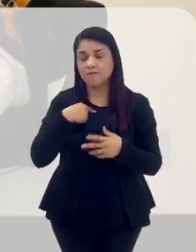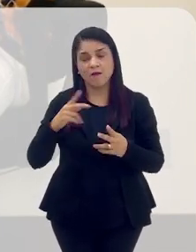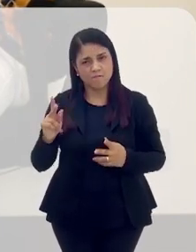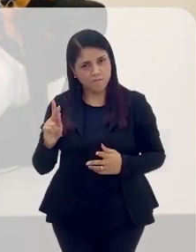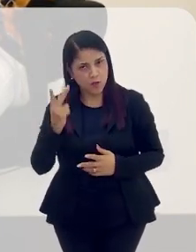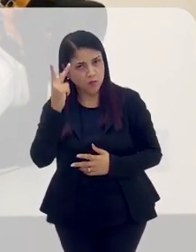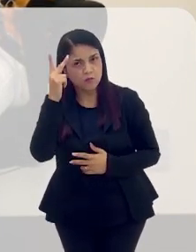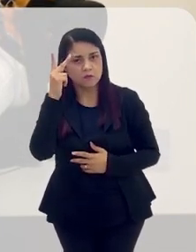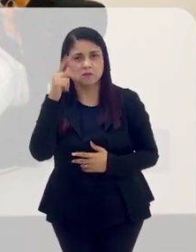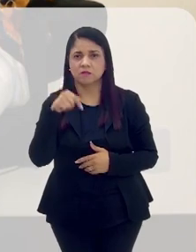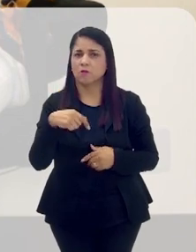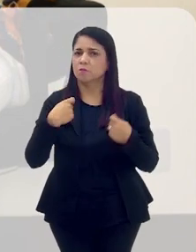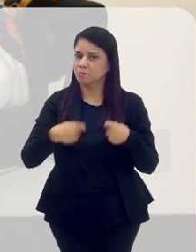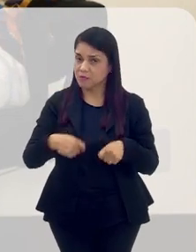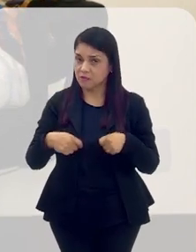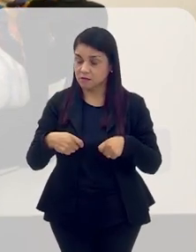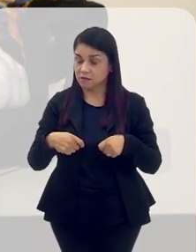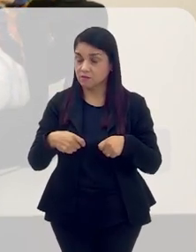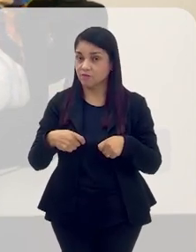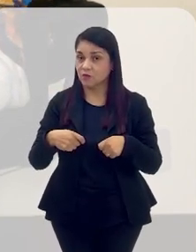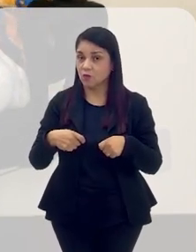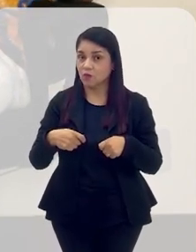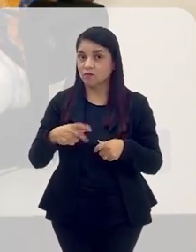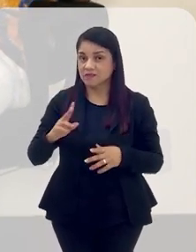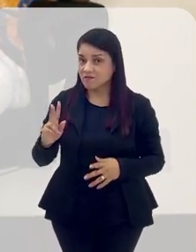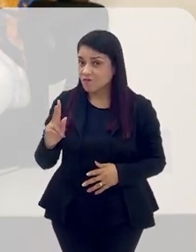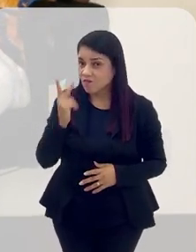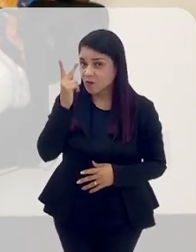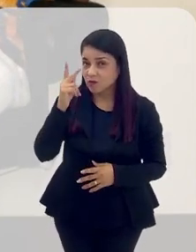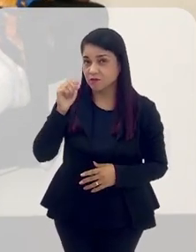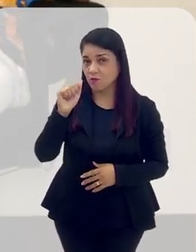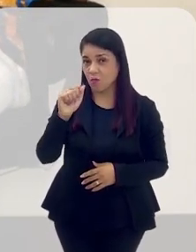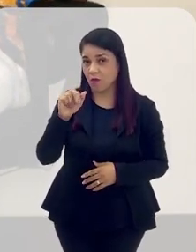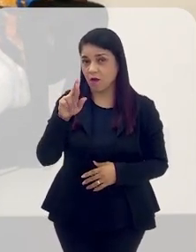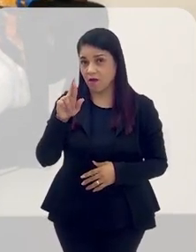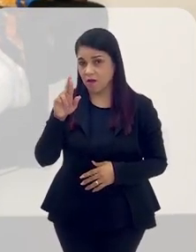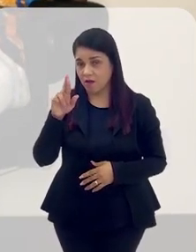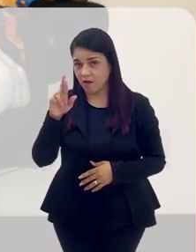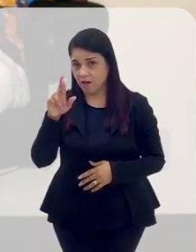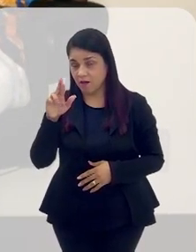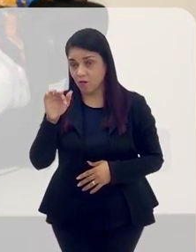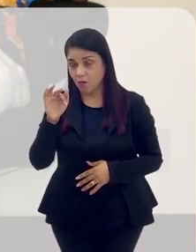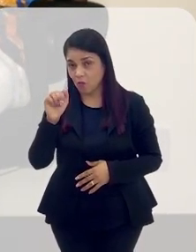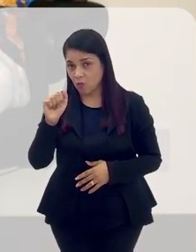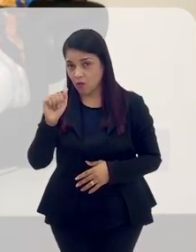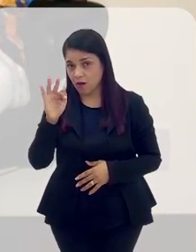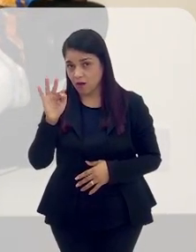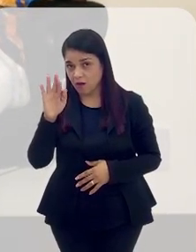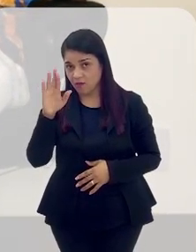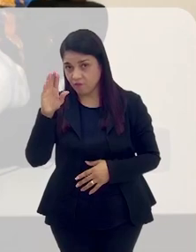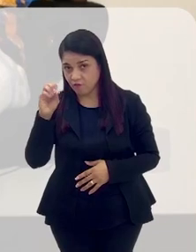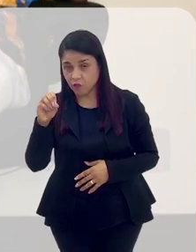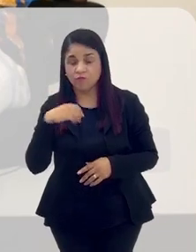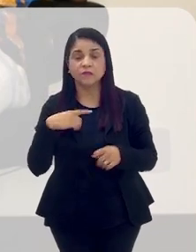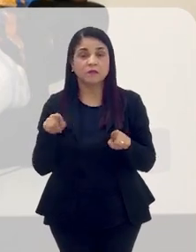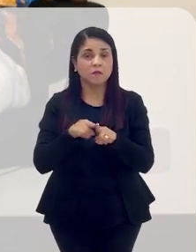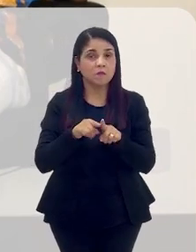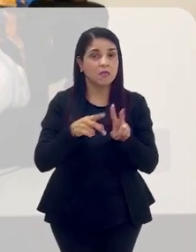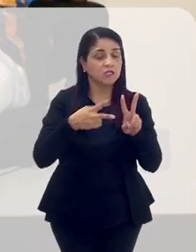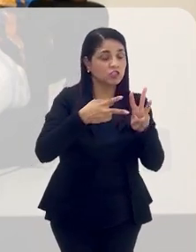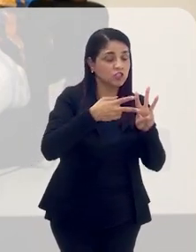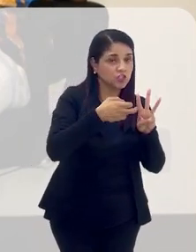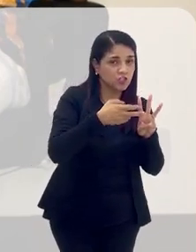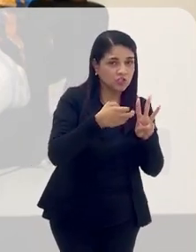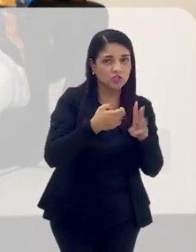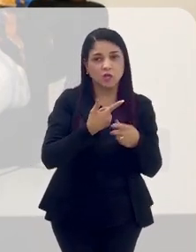A valorização, que quando você valoriza o afro, você valoriza também o indígena, você